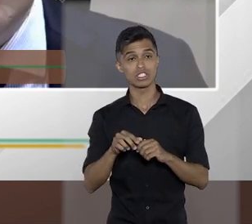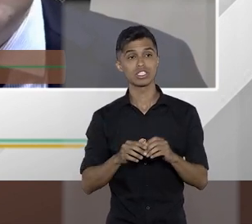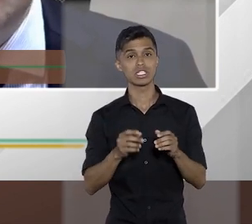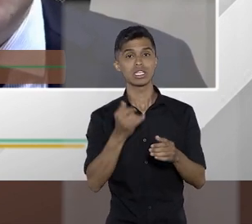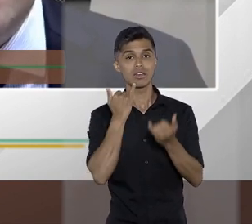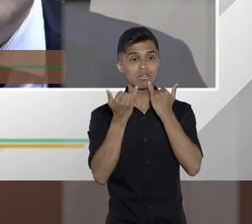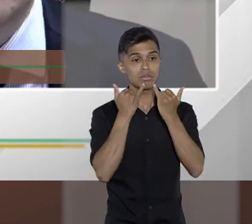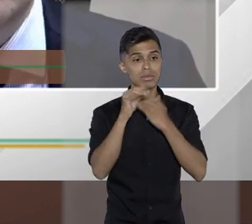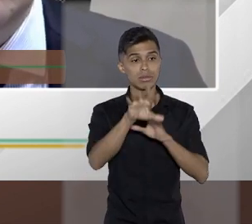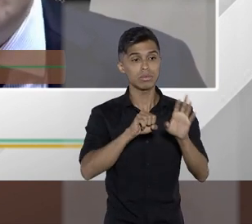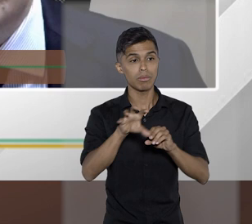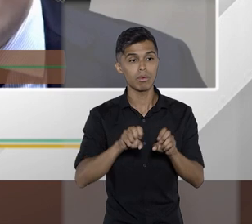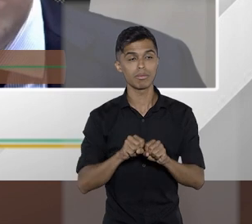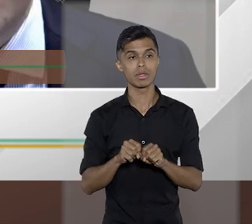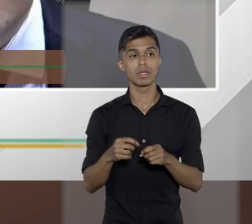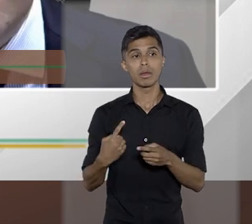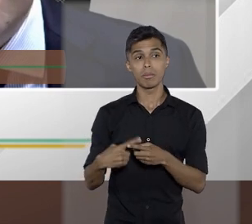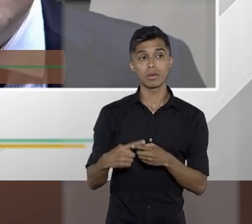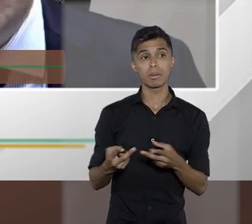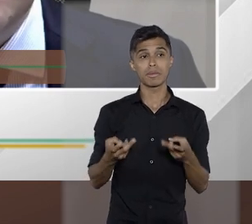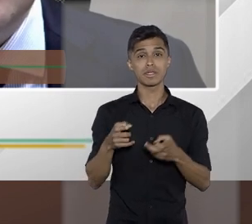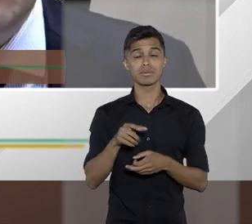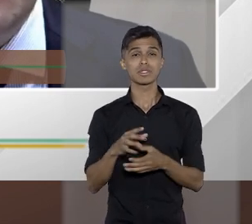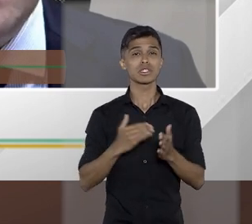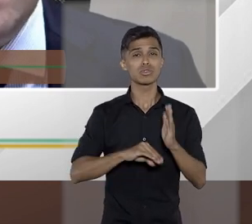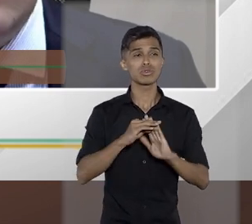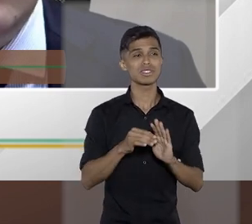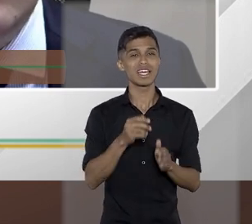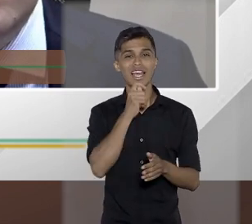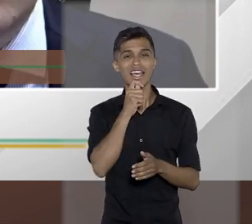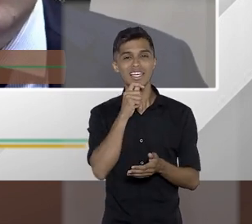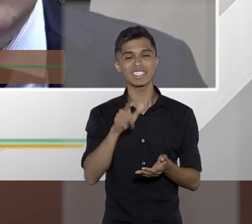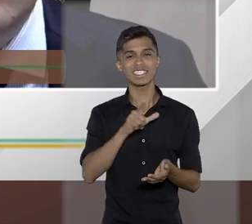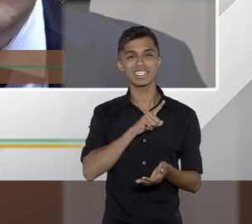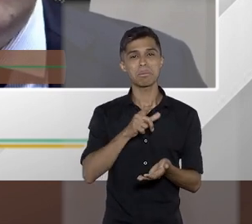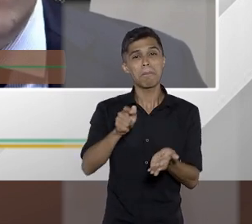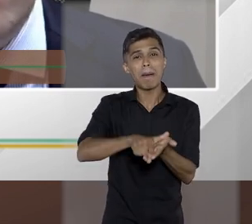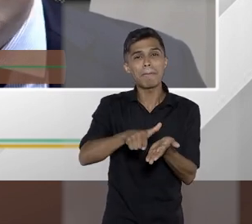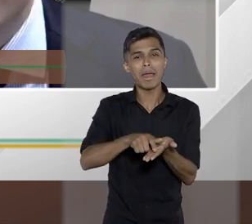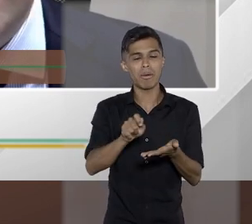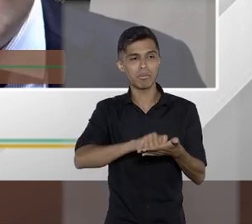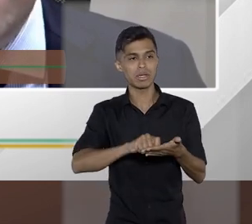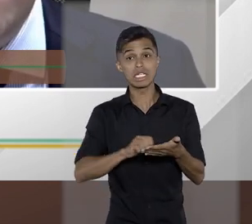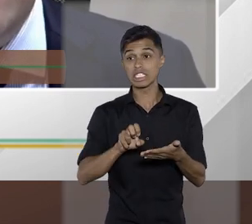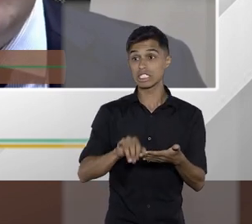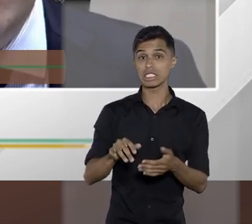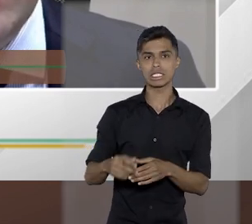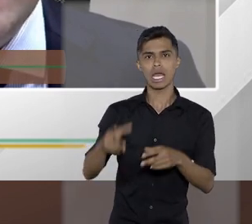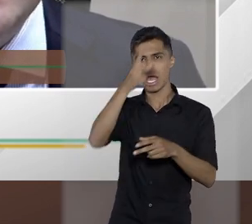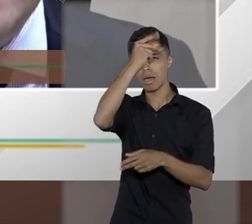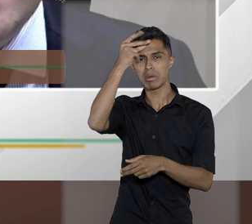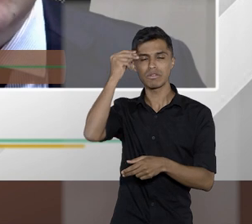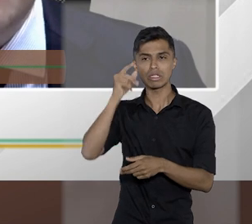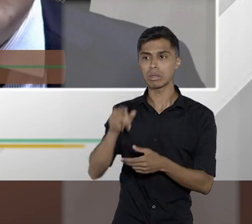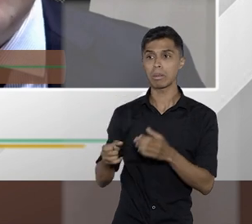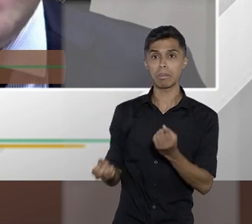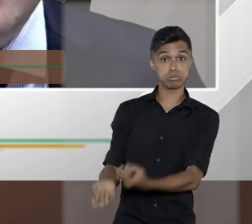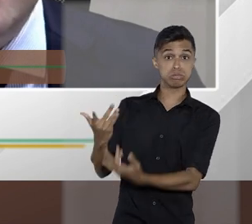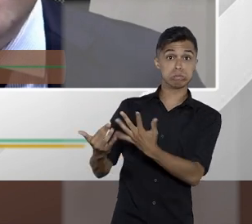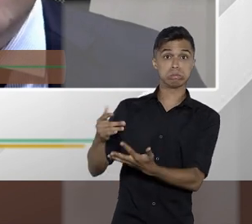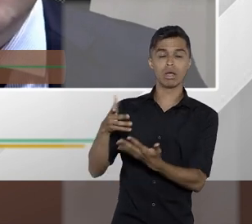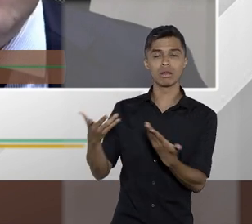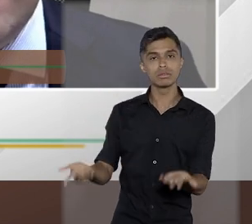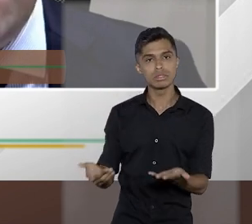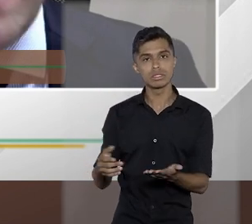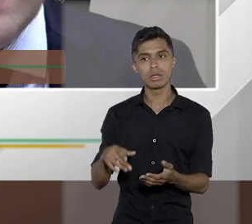Porque nós temos municípios que ainda tudo é no papel. Se, por exemplo, pegar um fogo na prefeitura, um incêndio, uma